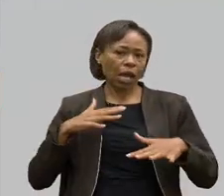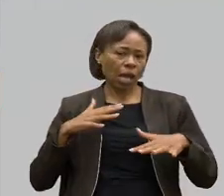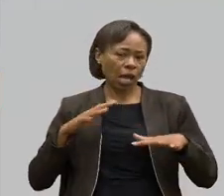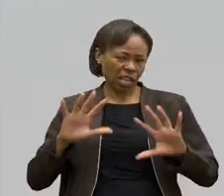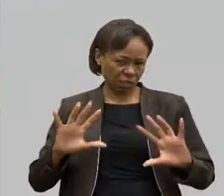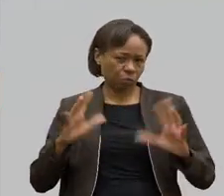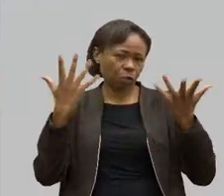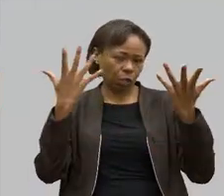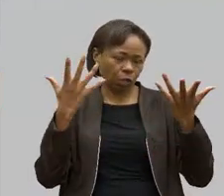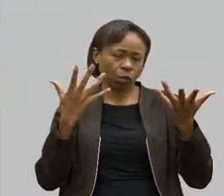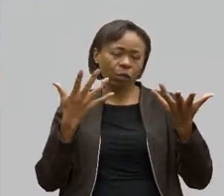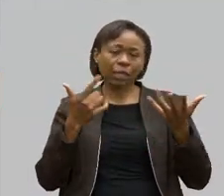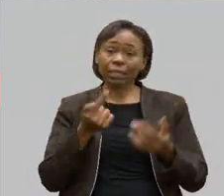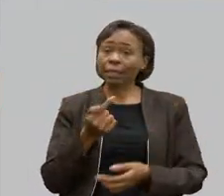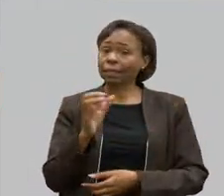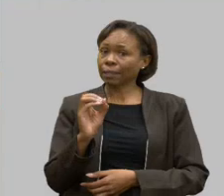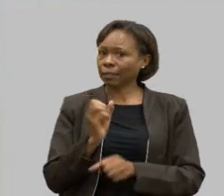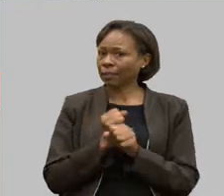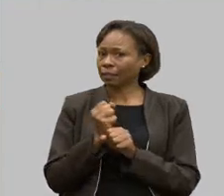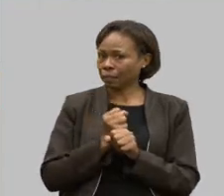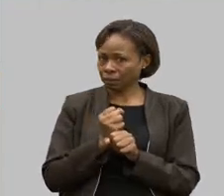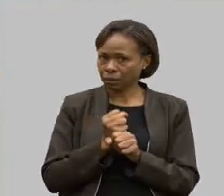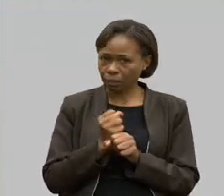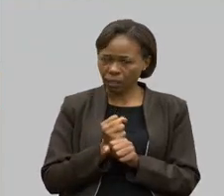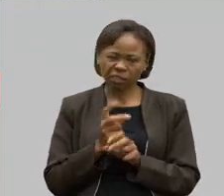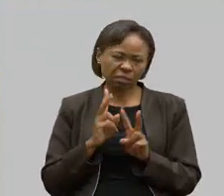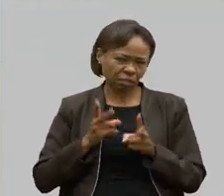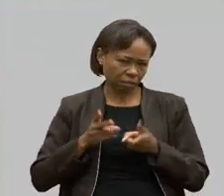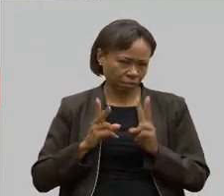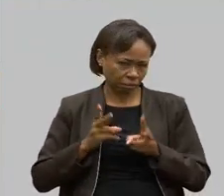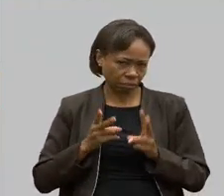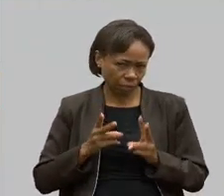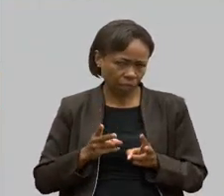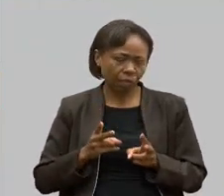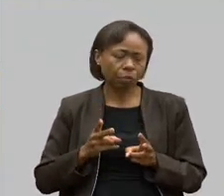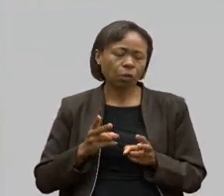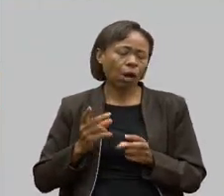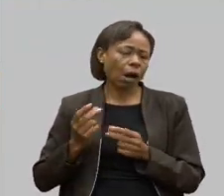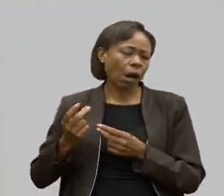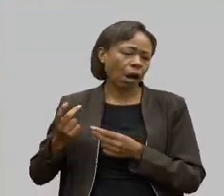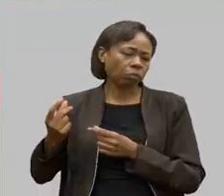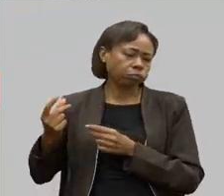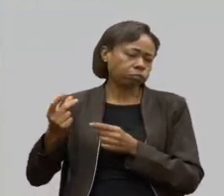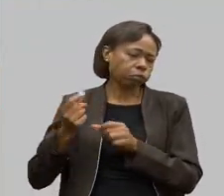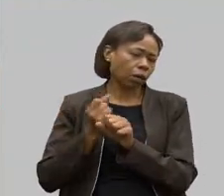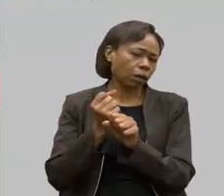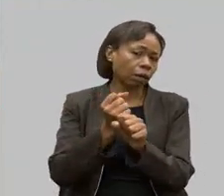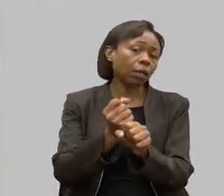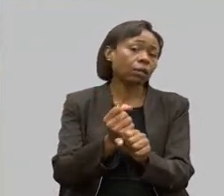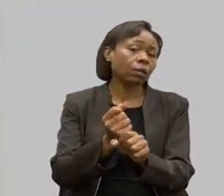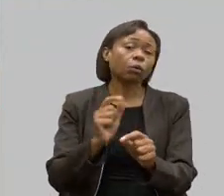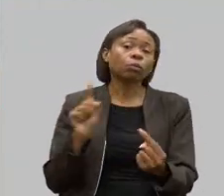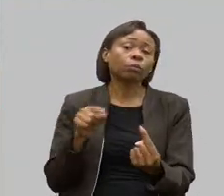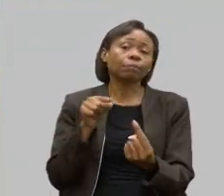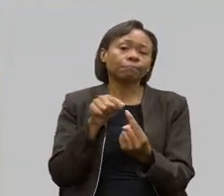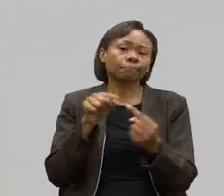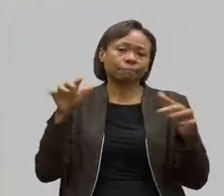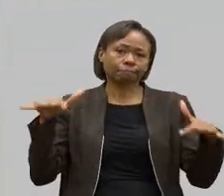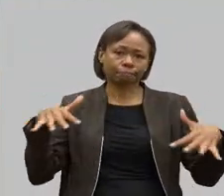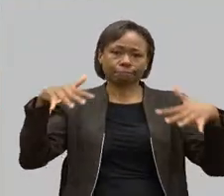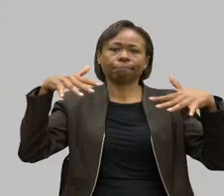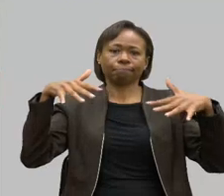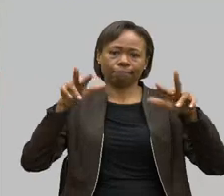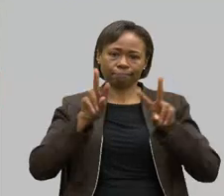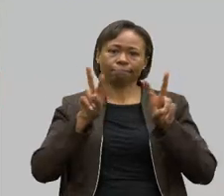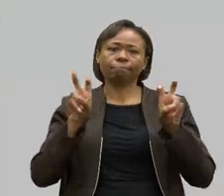prática já é adotada há vários anos justamente no intuito de trazer visibilidade para a temática. Eu